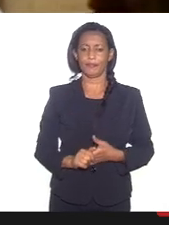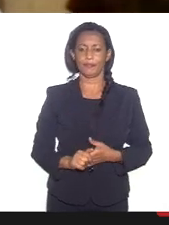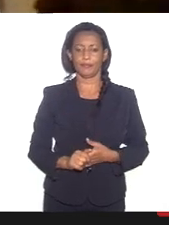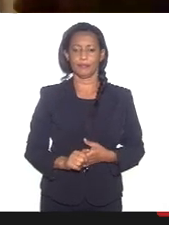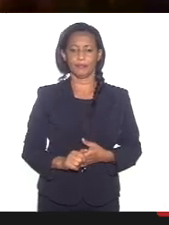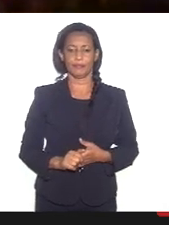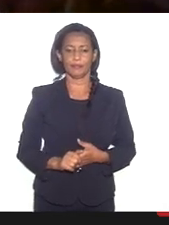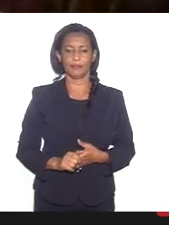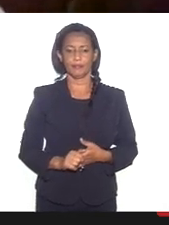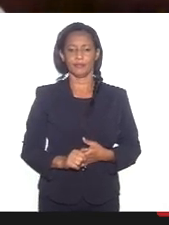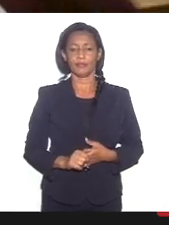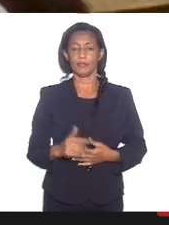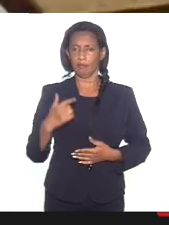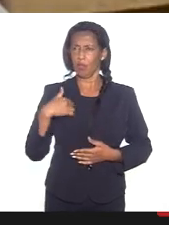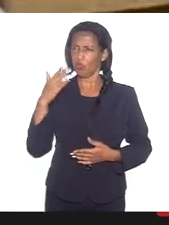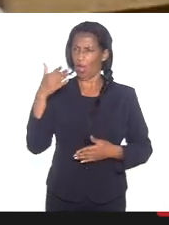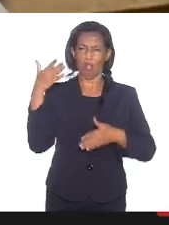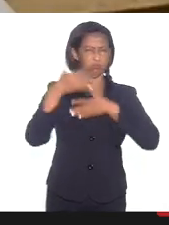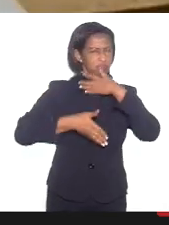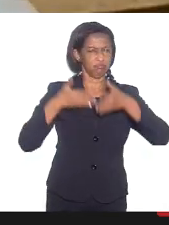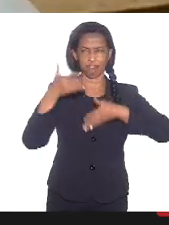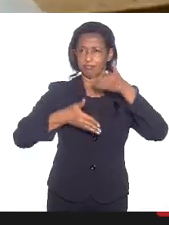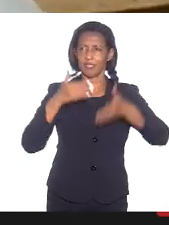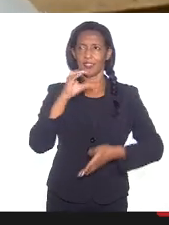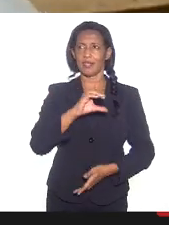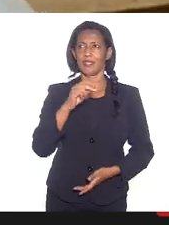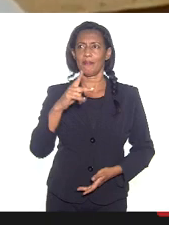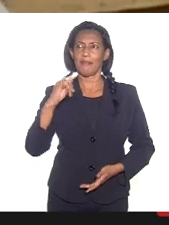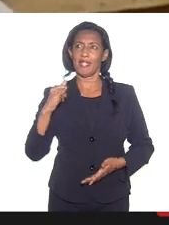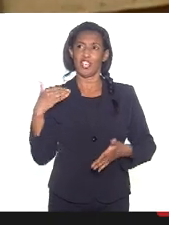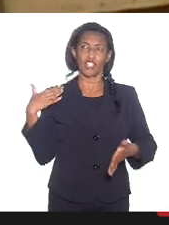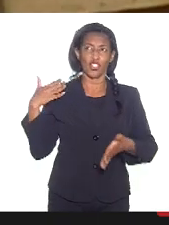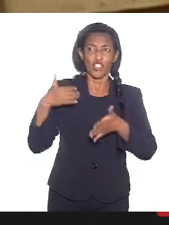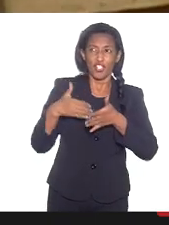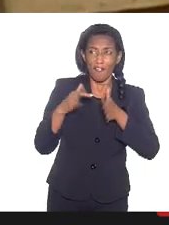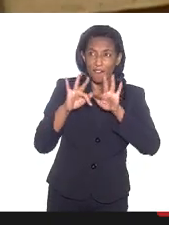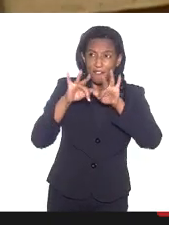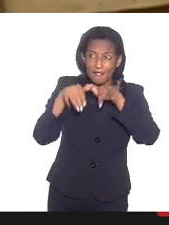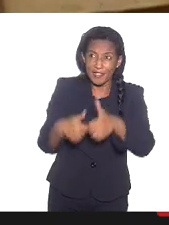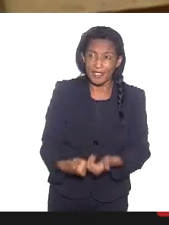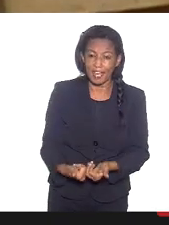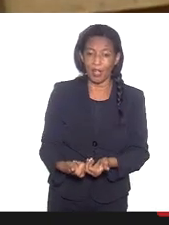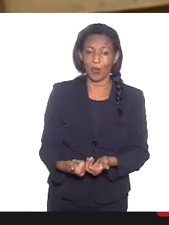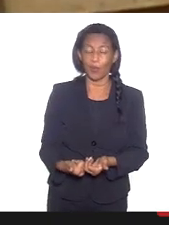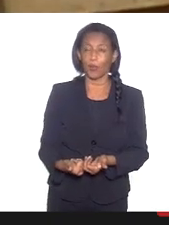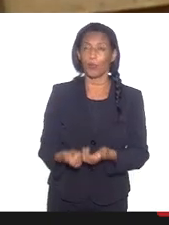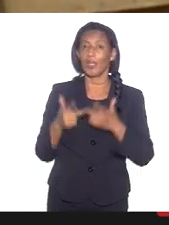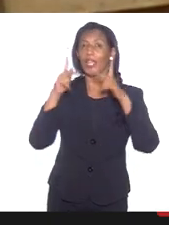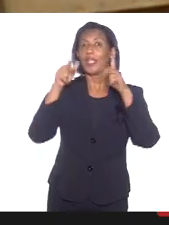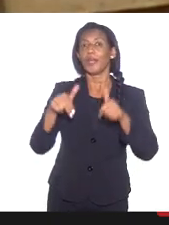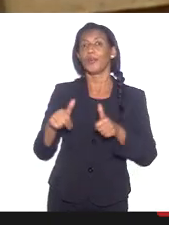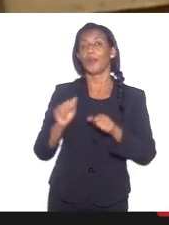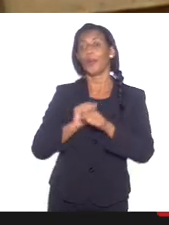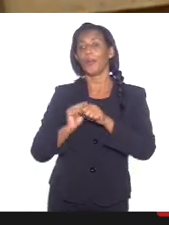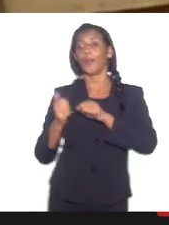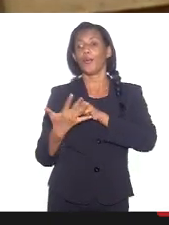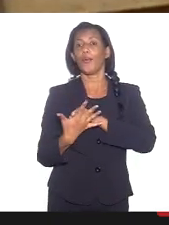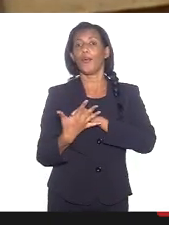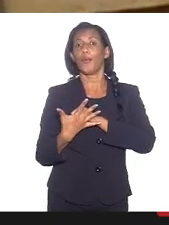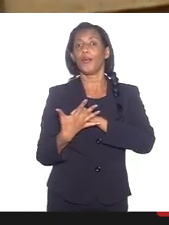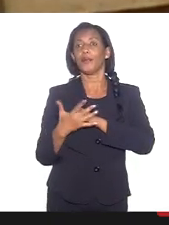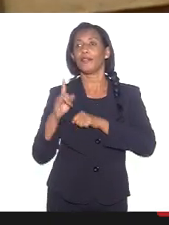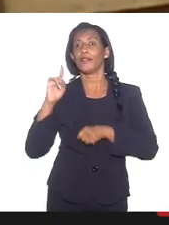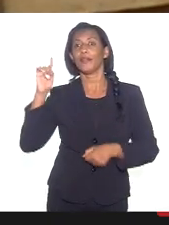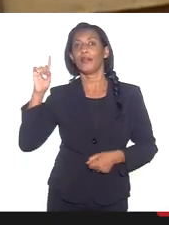o meu medo de CPI, eu já participei de muitos CPIs, é a gente chegar no final, como vai dar essa CPI da coronavírus lá em Brasília, ninguém